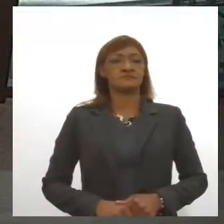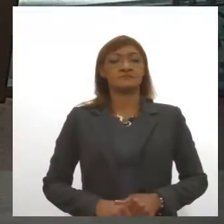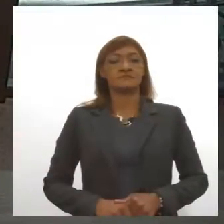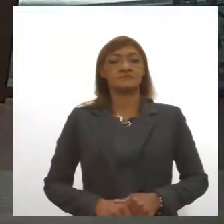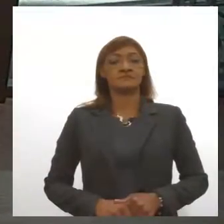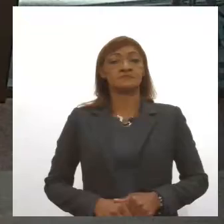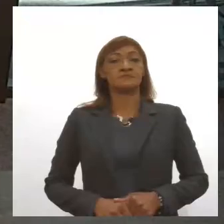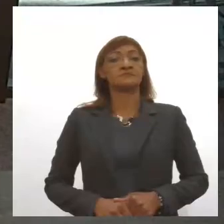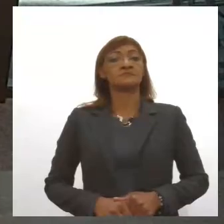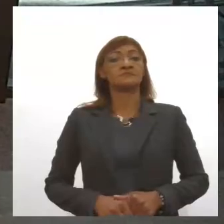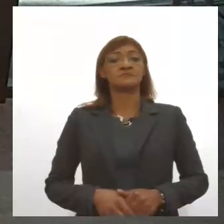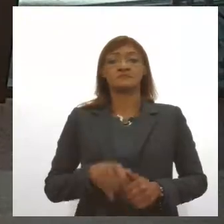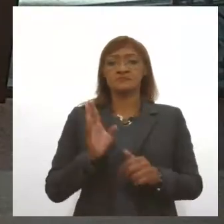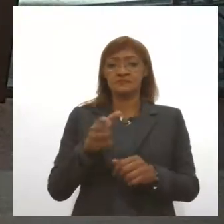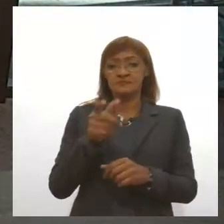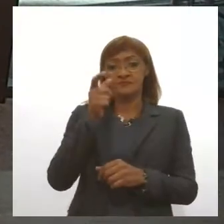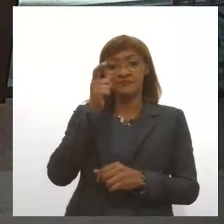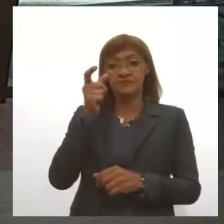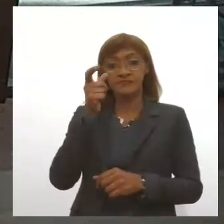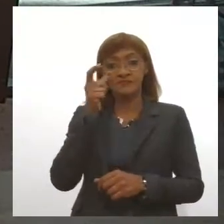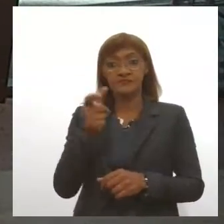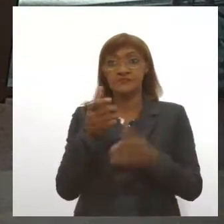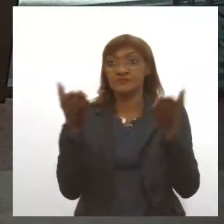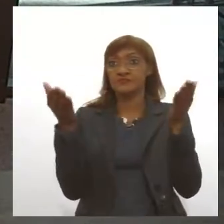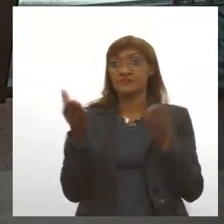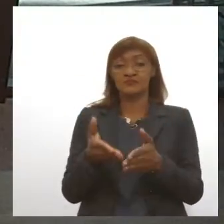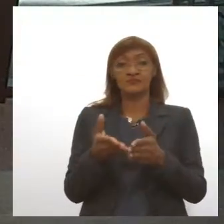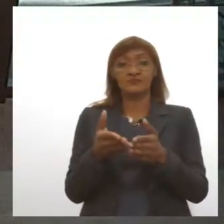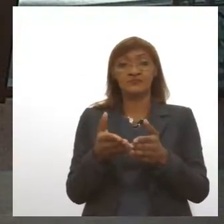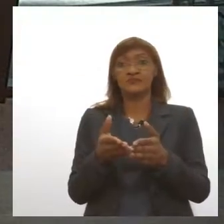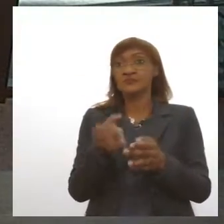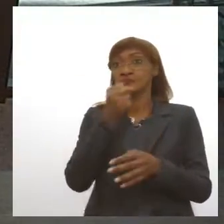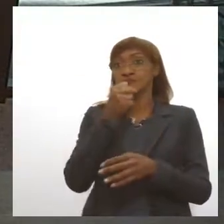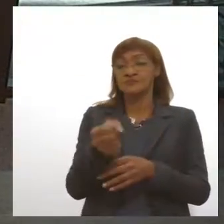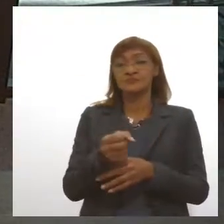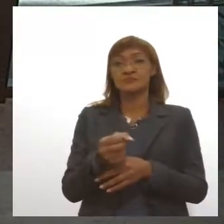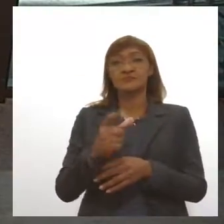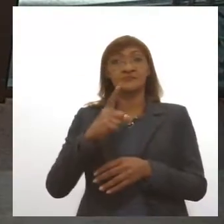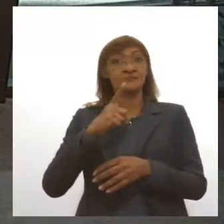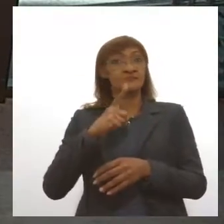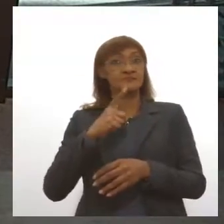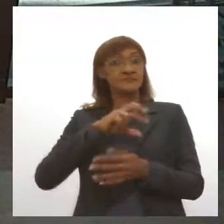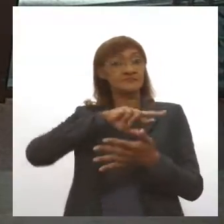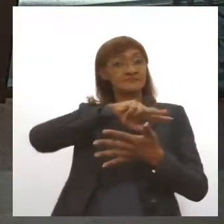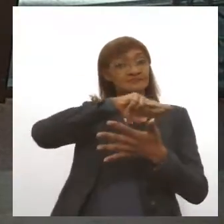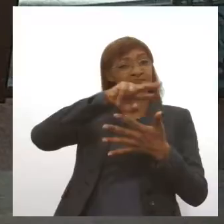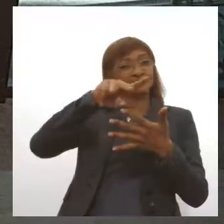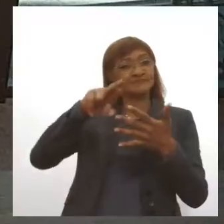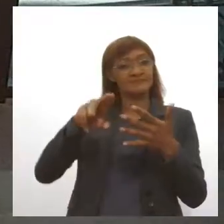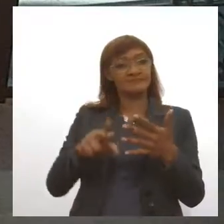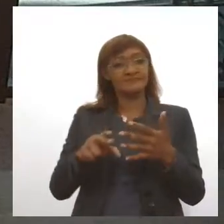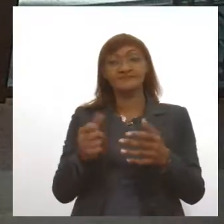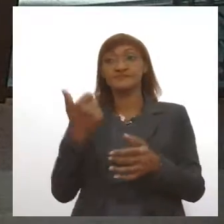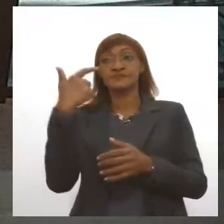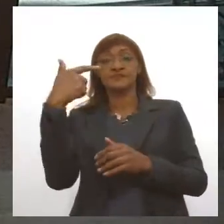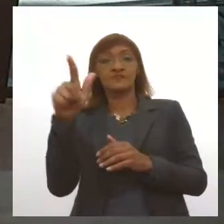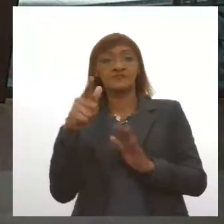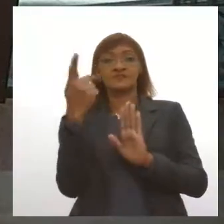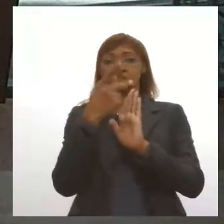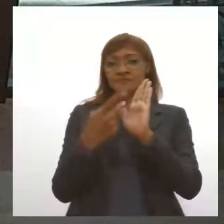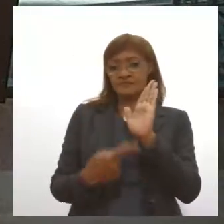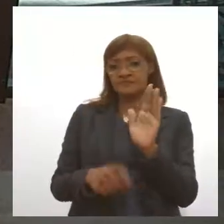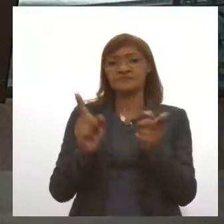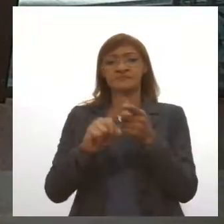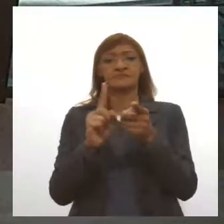Deu para acompanhar que a TV Alese vem recheada de novidades. Esse é só o início, viu? Uma outra gama de projetos está em execução